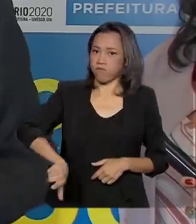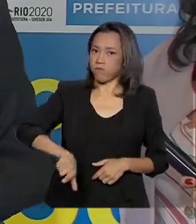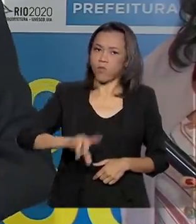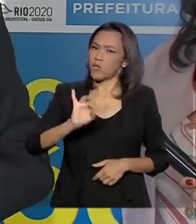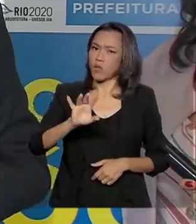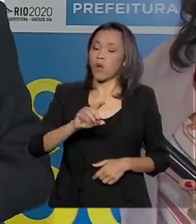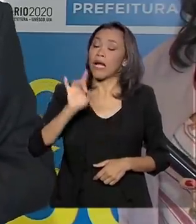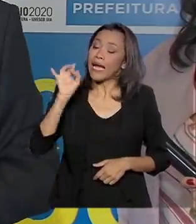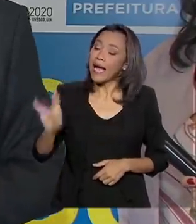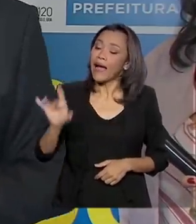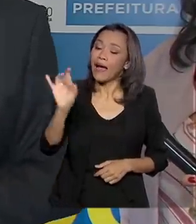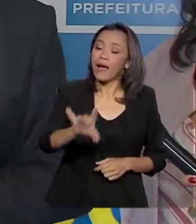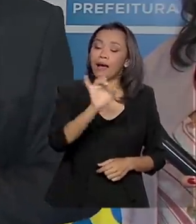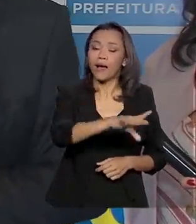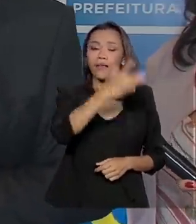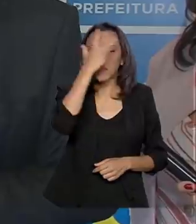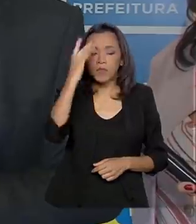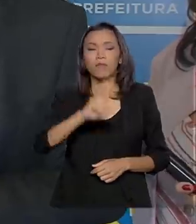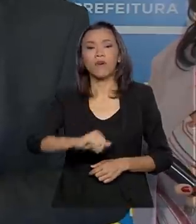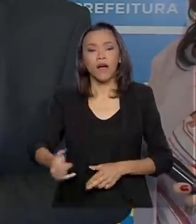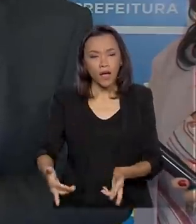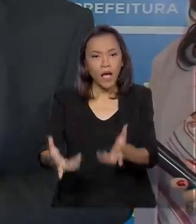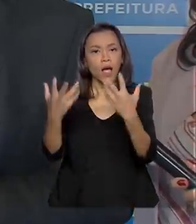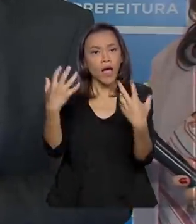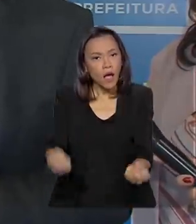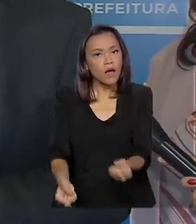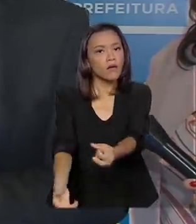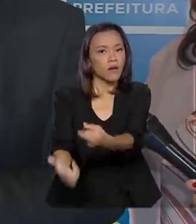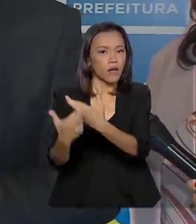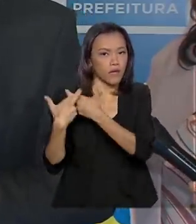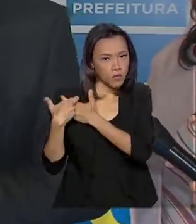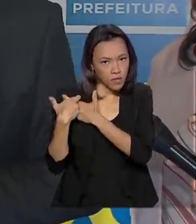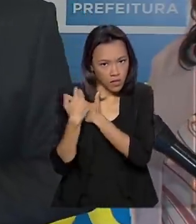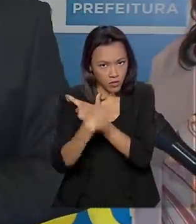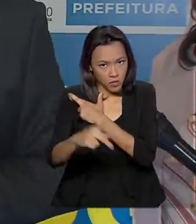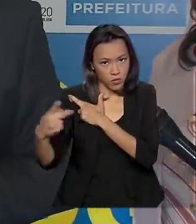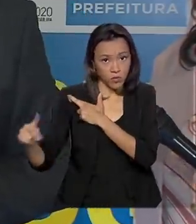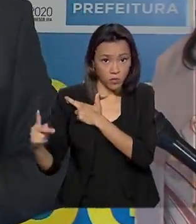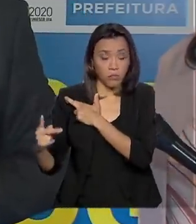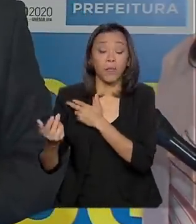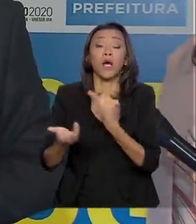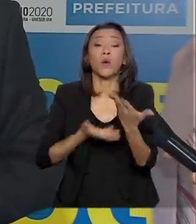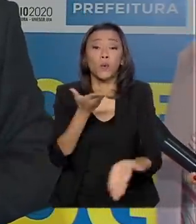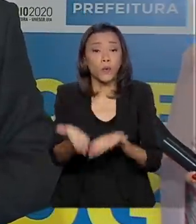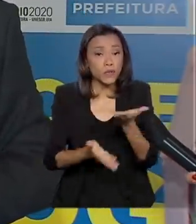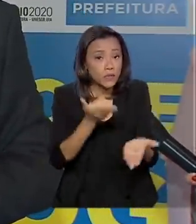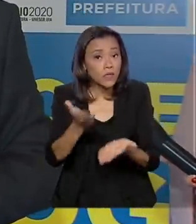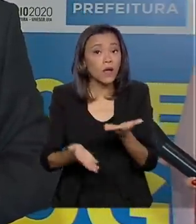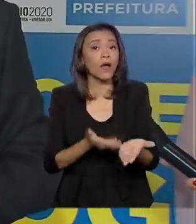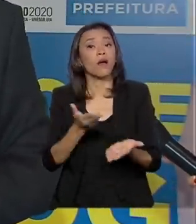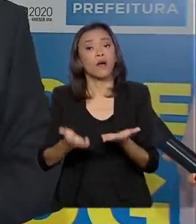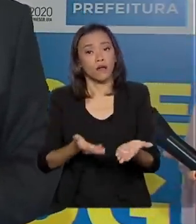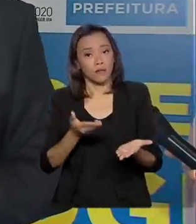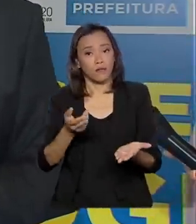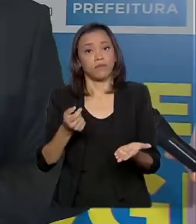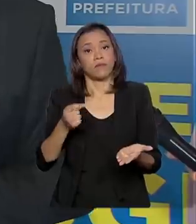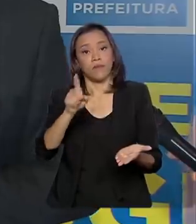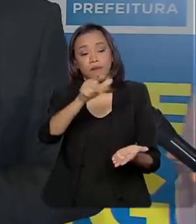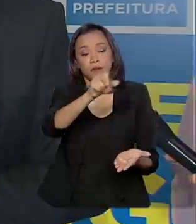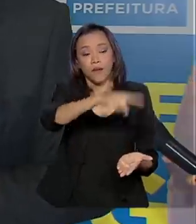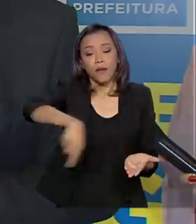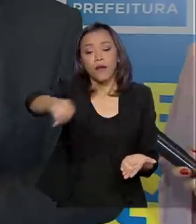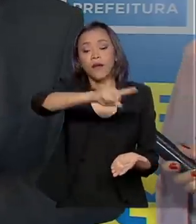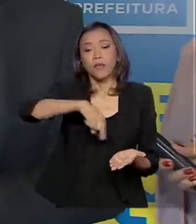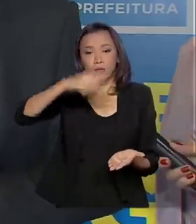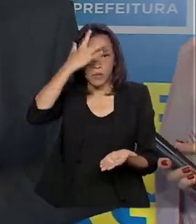um vai assumir na sua capacidade máxima o seu papel de tratar aqueles